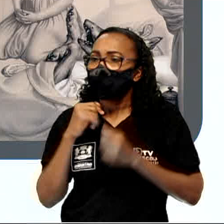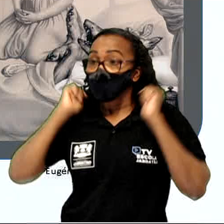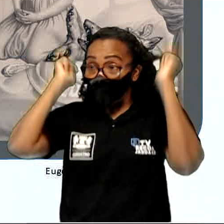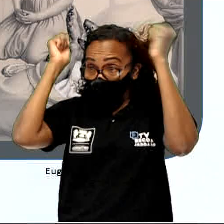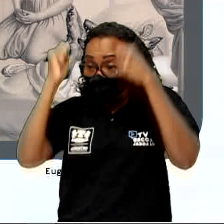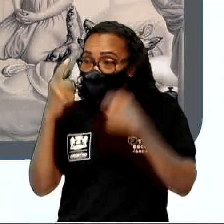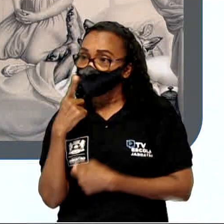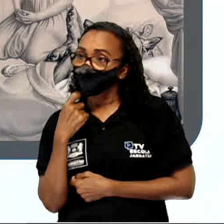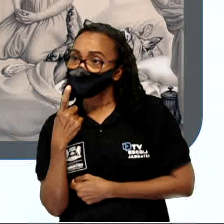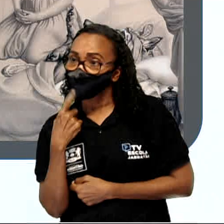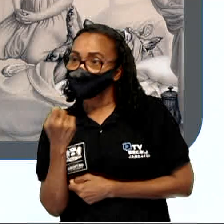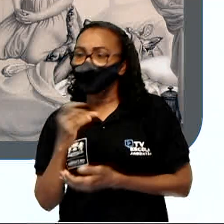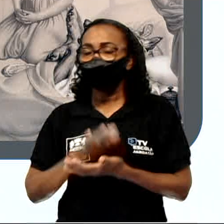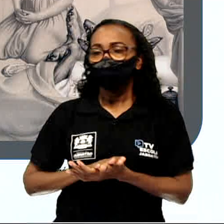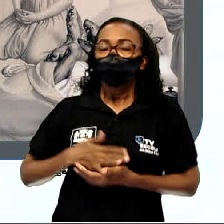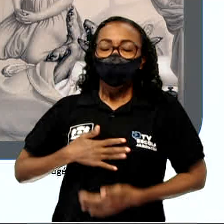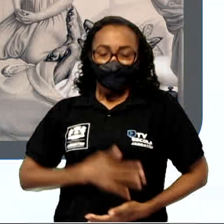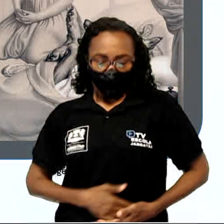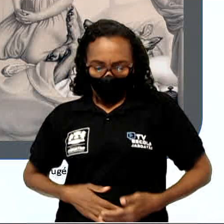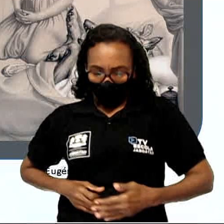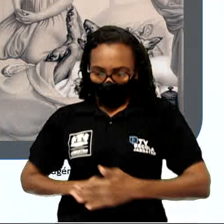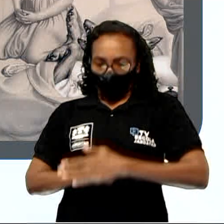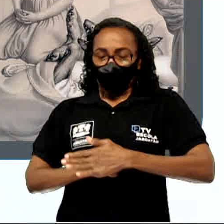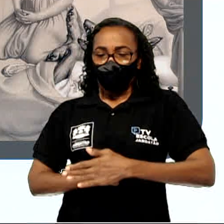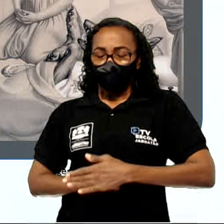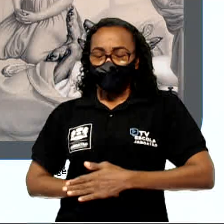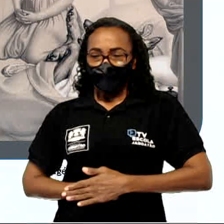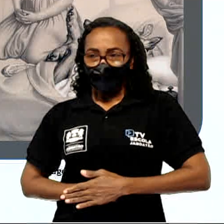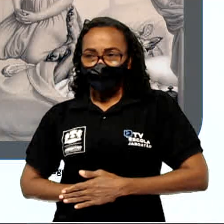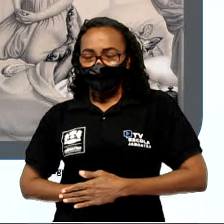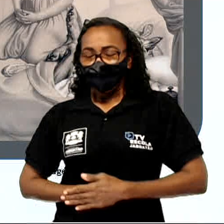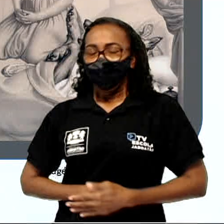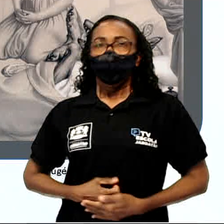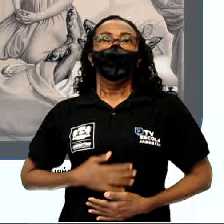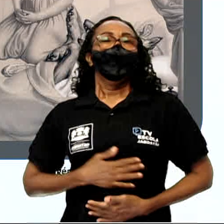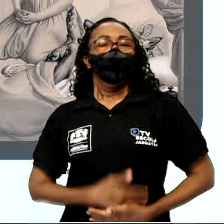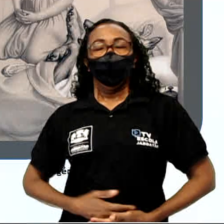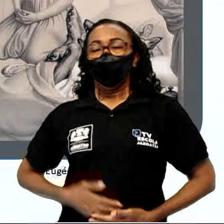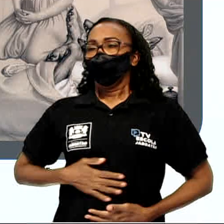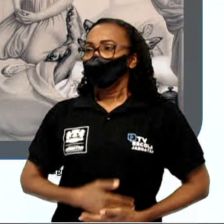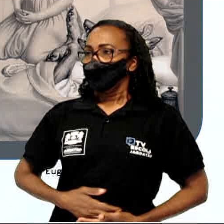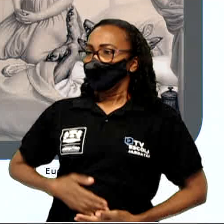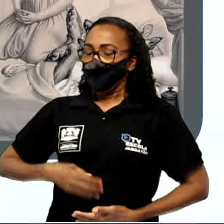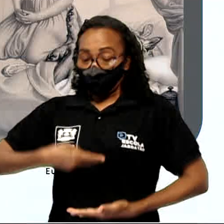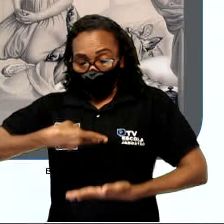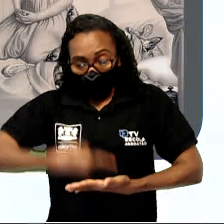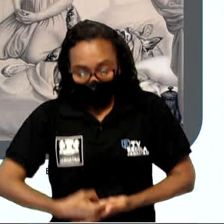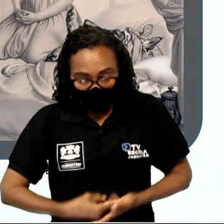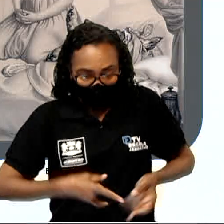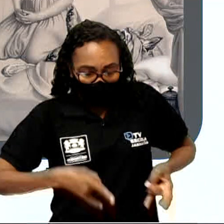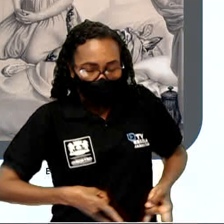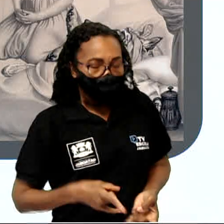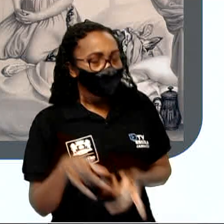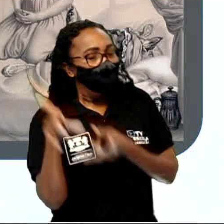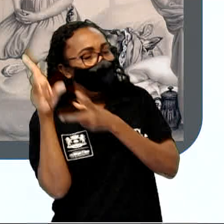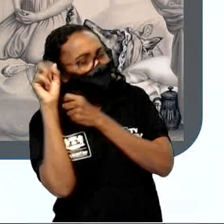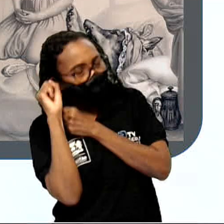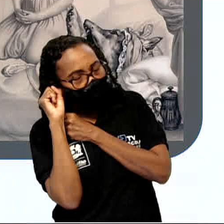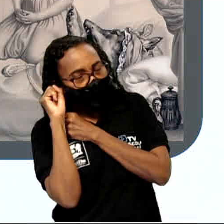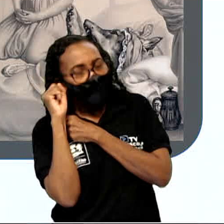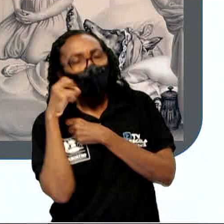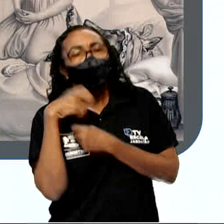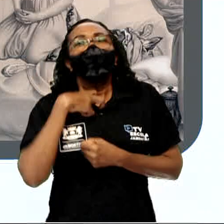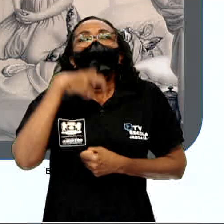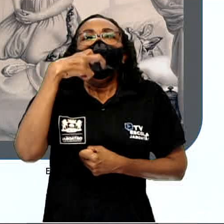Vermelho. Saciado seu apetite, o lobo deitou-se de costas na cama, adormeceu e começou a roncar muito